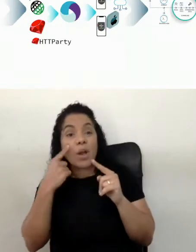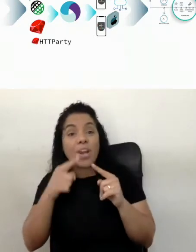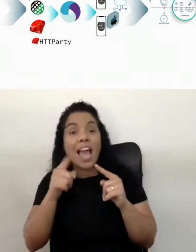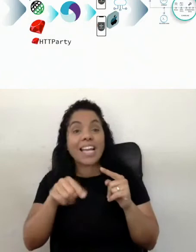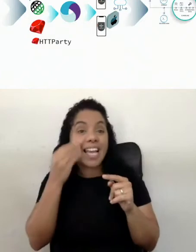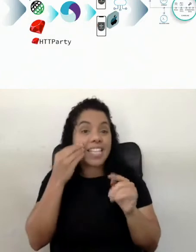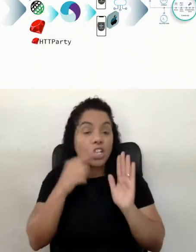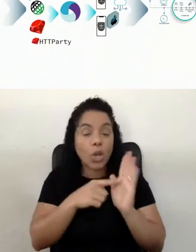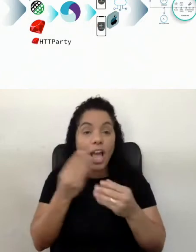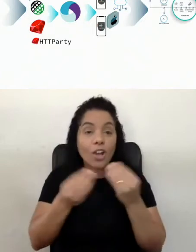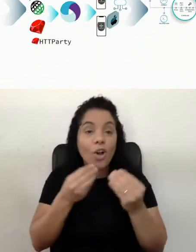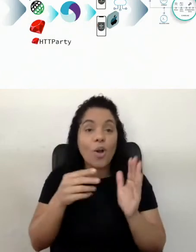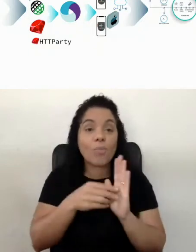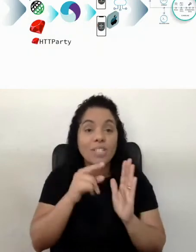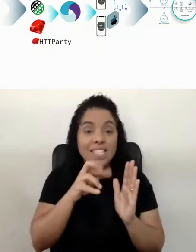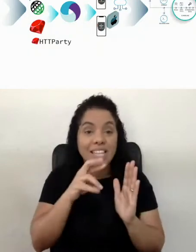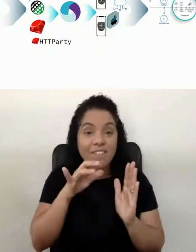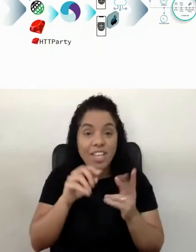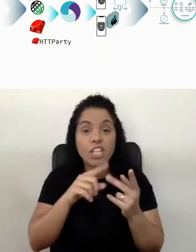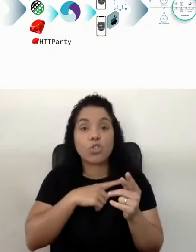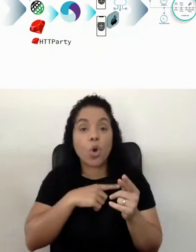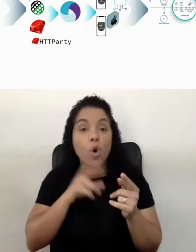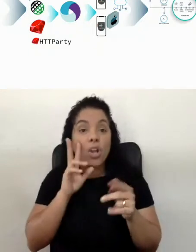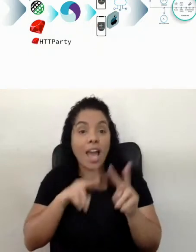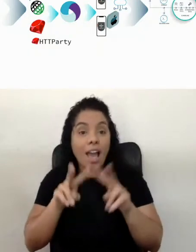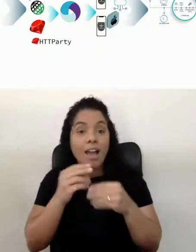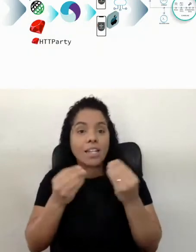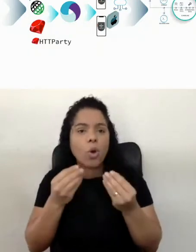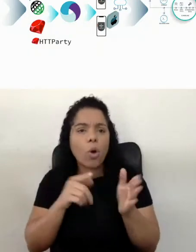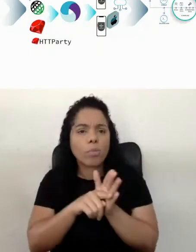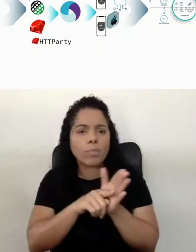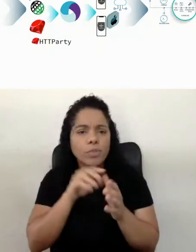os meus serviços, né, olhar os meus serviços,